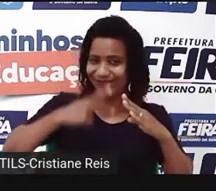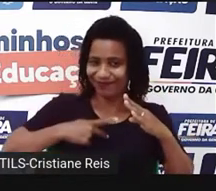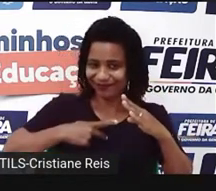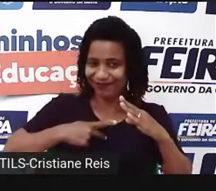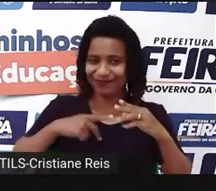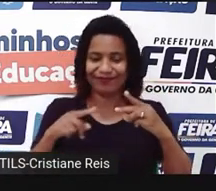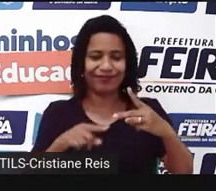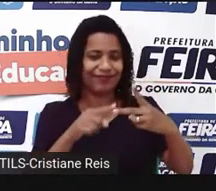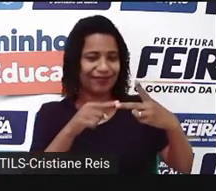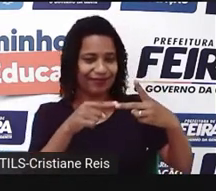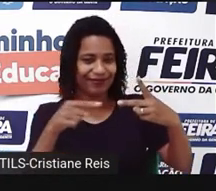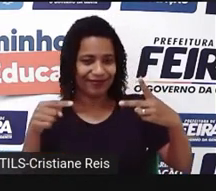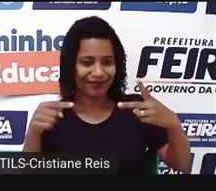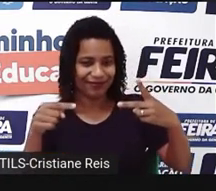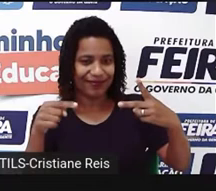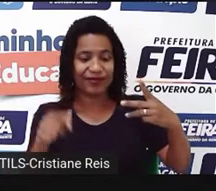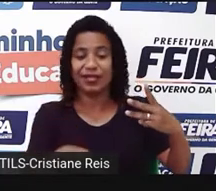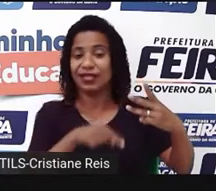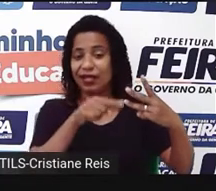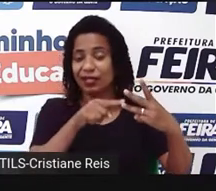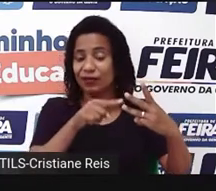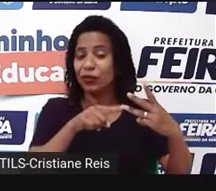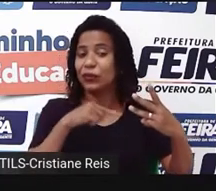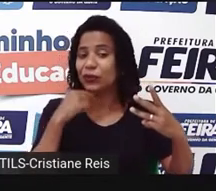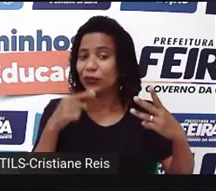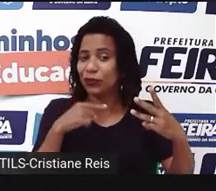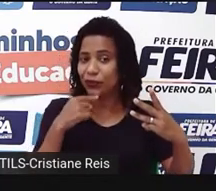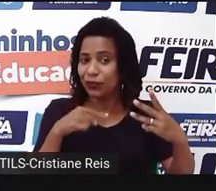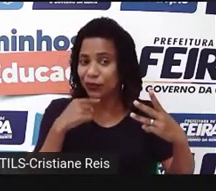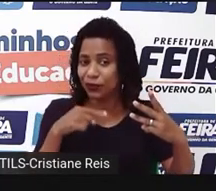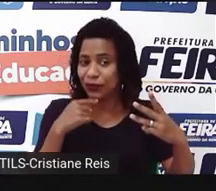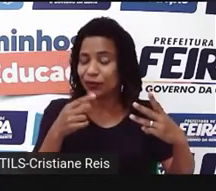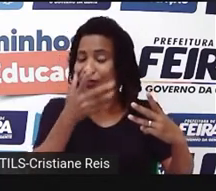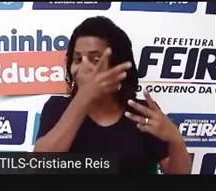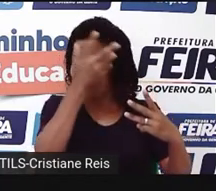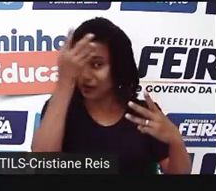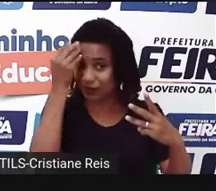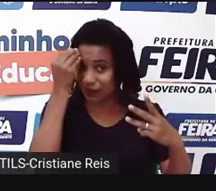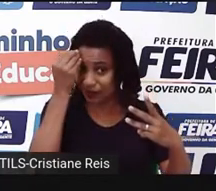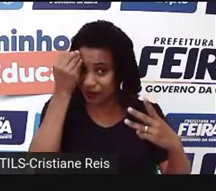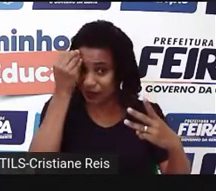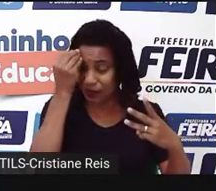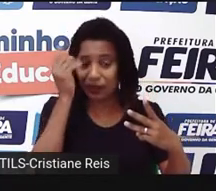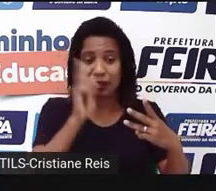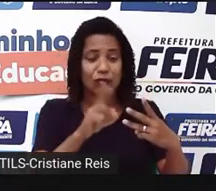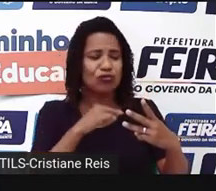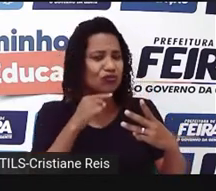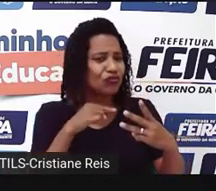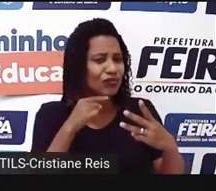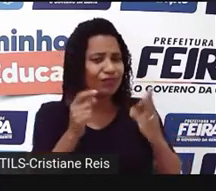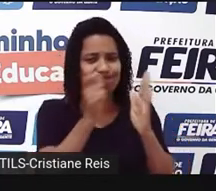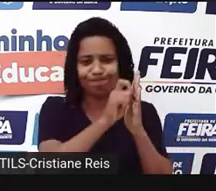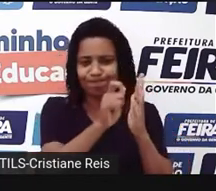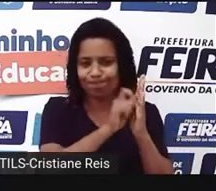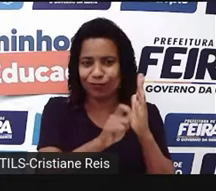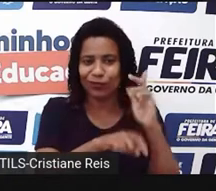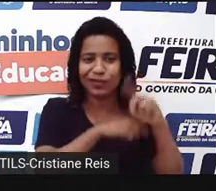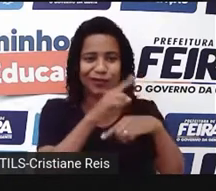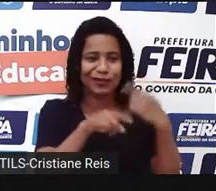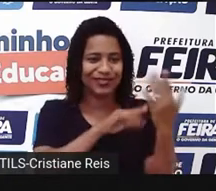e as doubts, as dúvidas que surgem, não esqueça de anotá-las e tirá-las na primeira